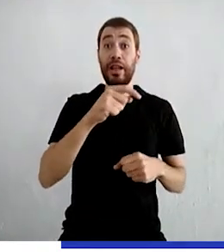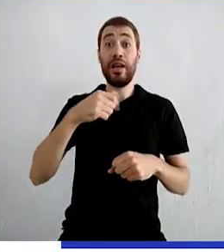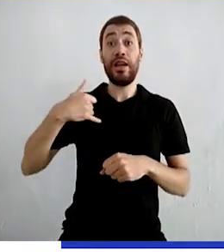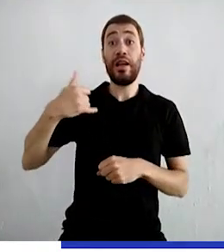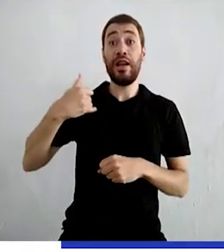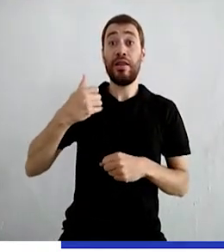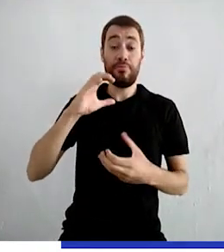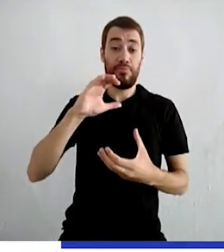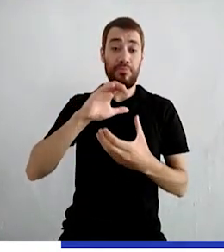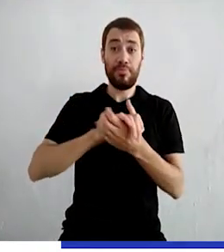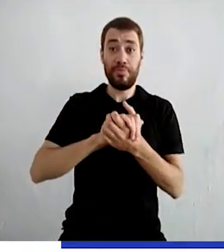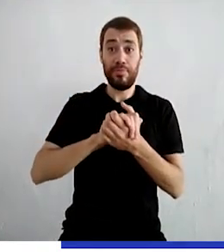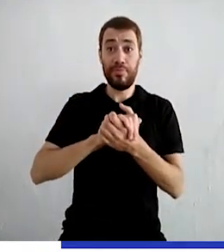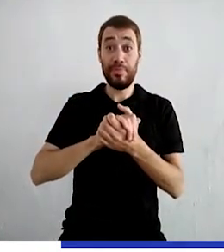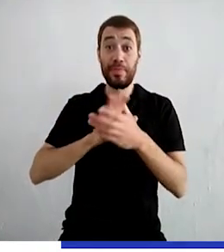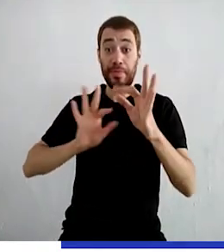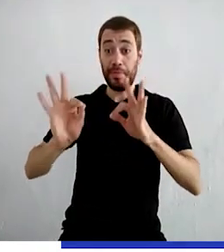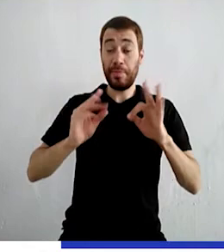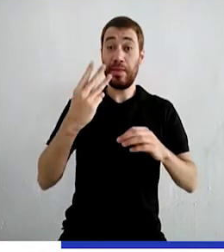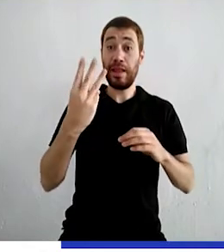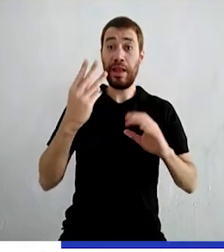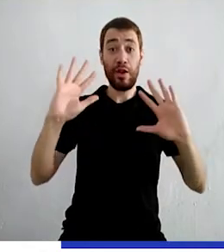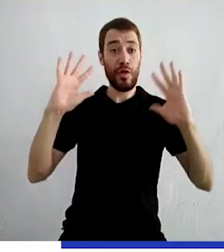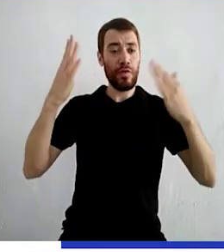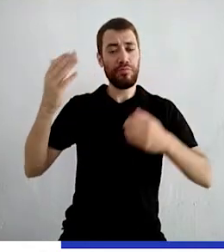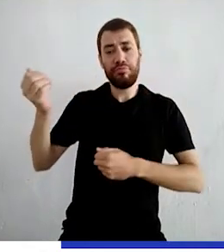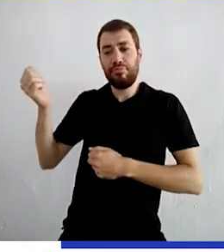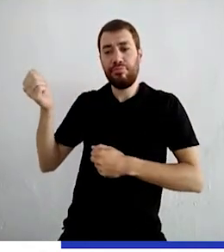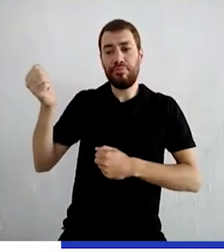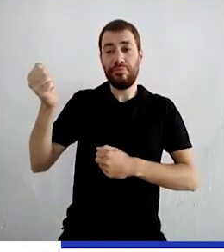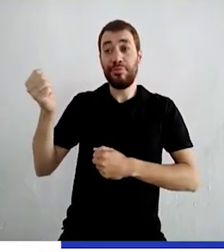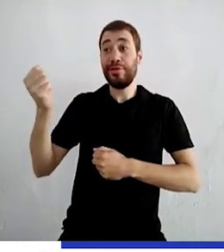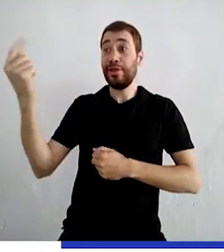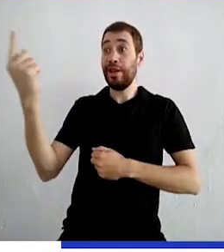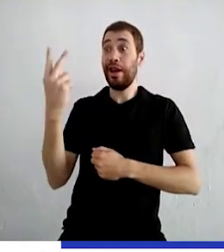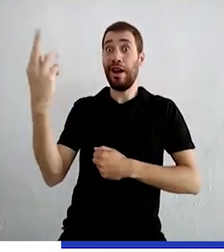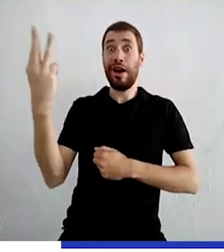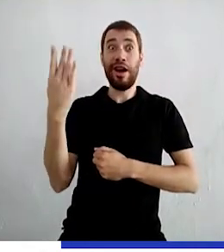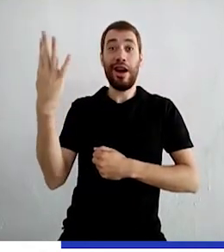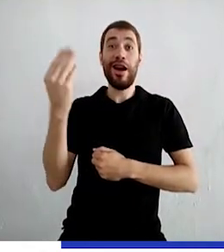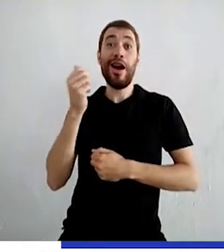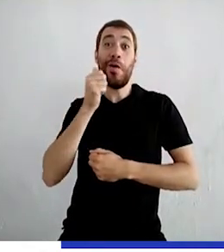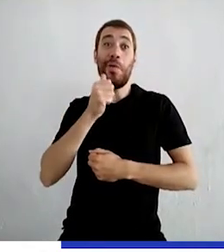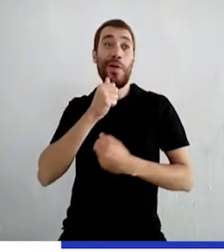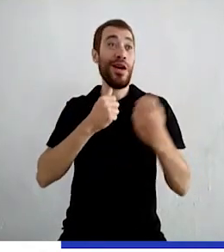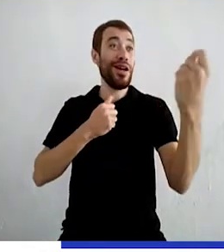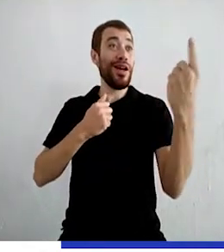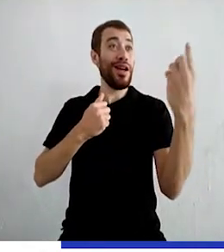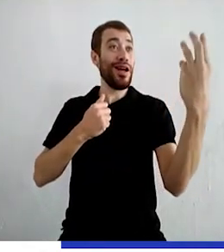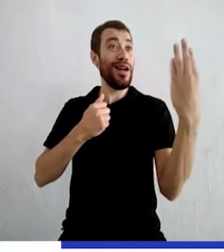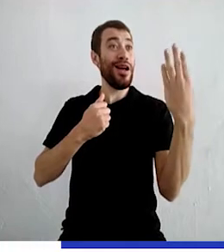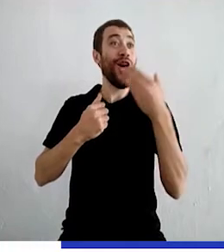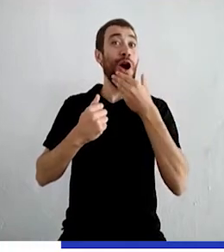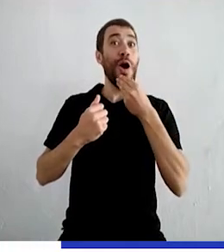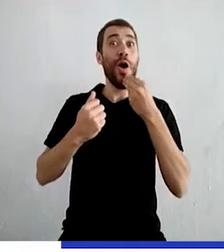casar Prepararam três bailes Onde viriam as mais belas moças e moços da região